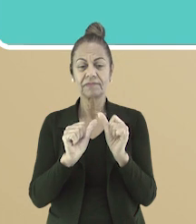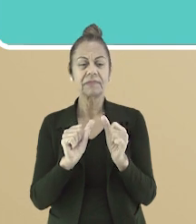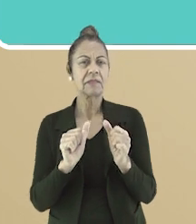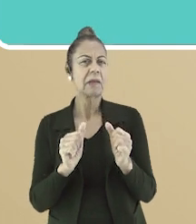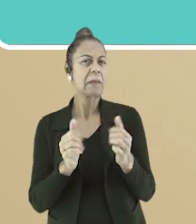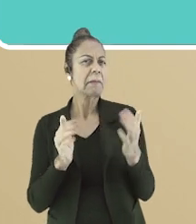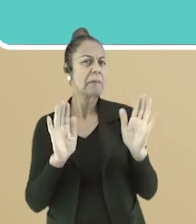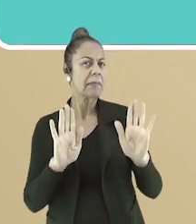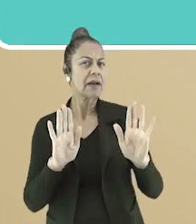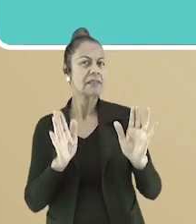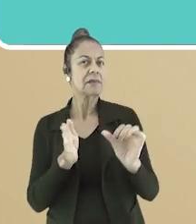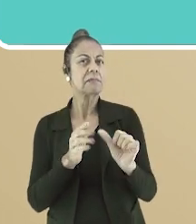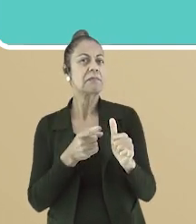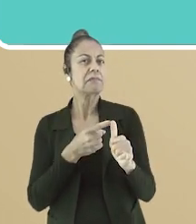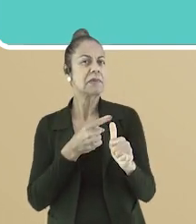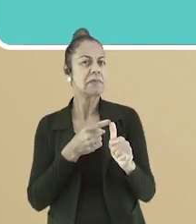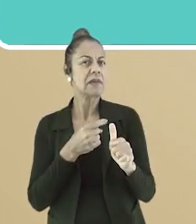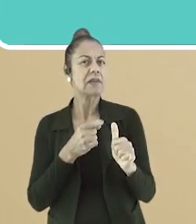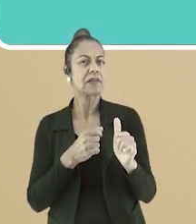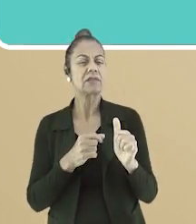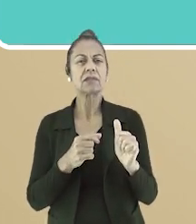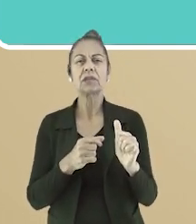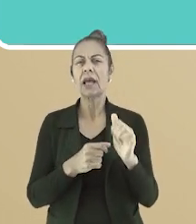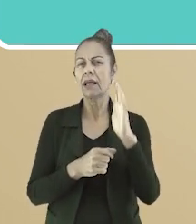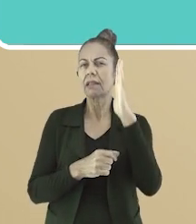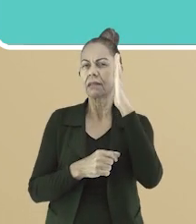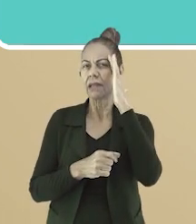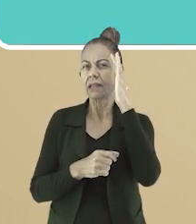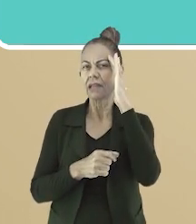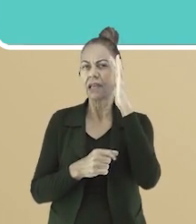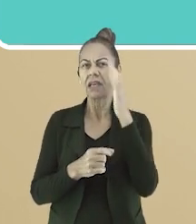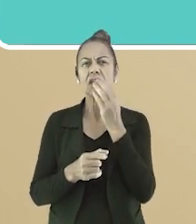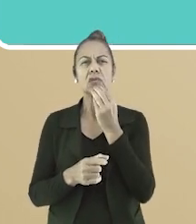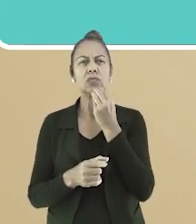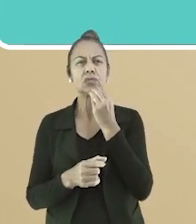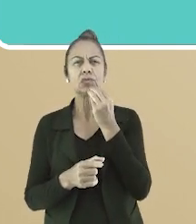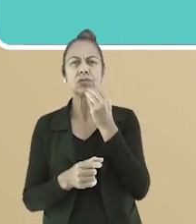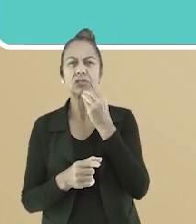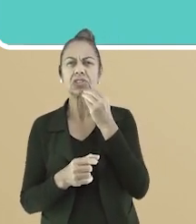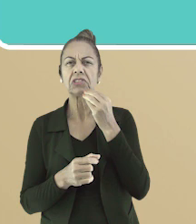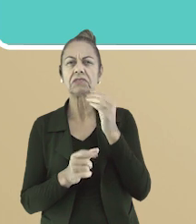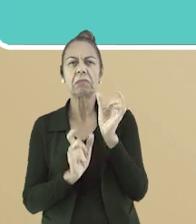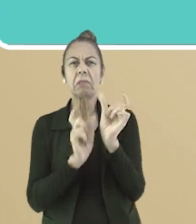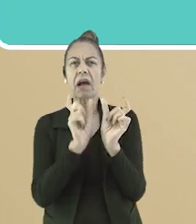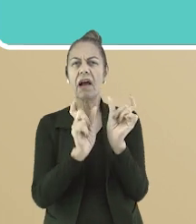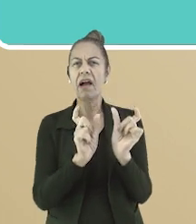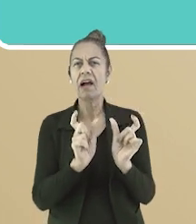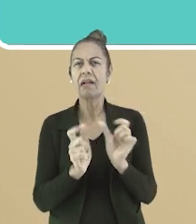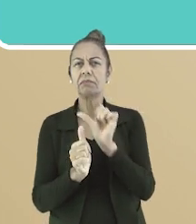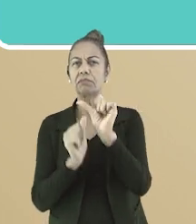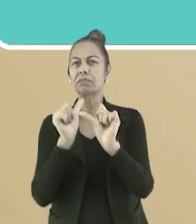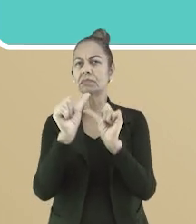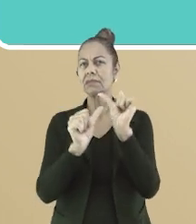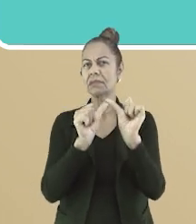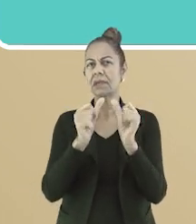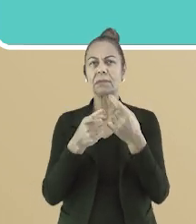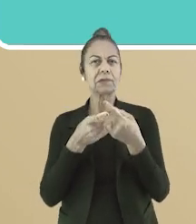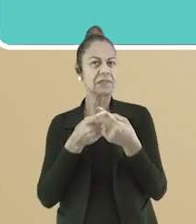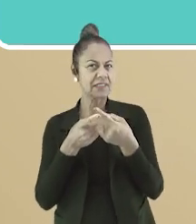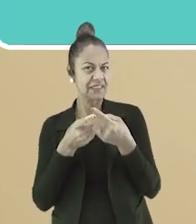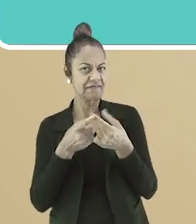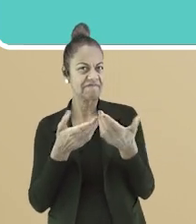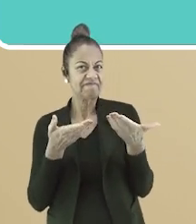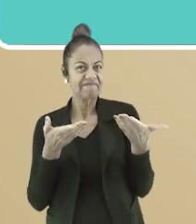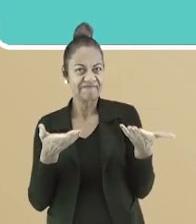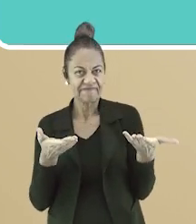primeiro, entender o que é o novo acordo ortográfico e descobrir o motivo dessas mudanças terem acontecido. Também